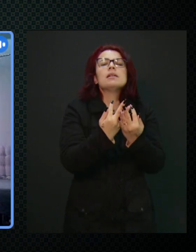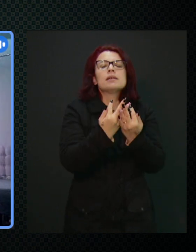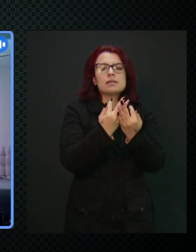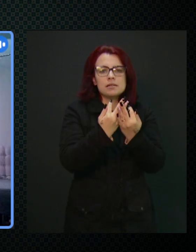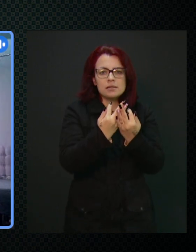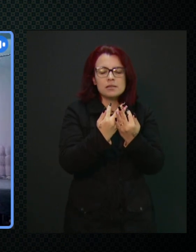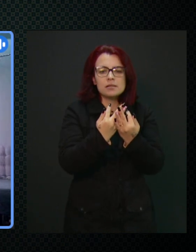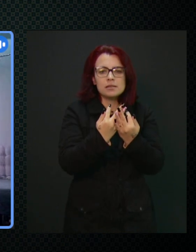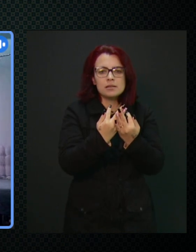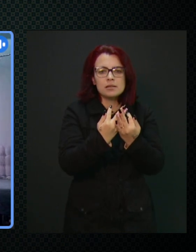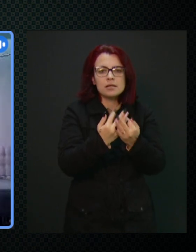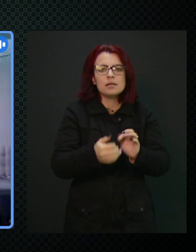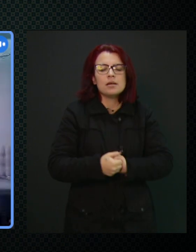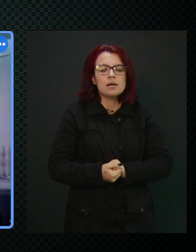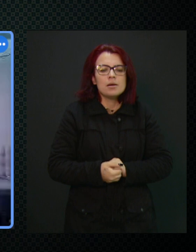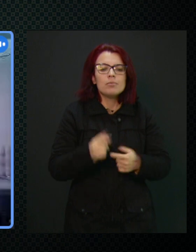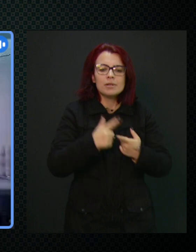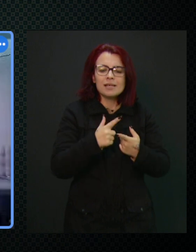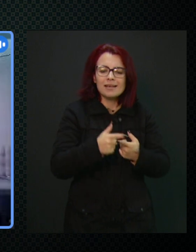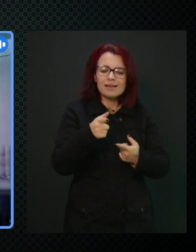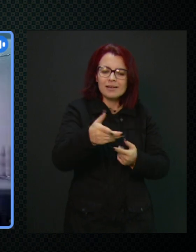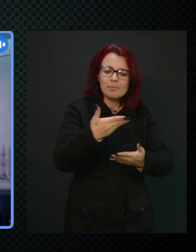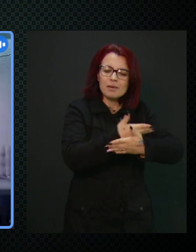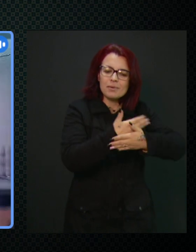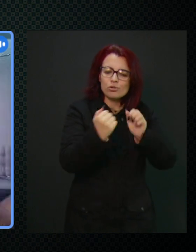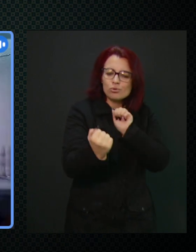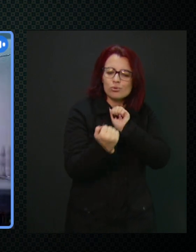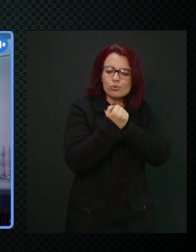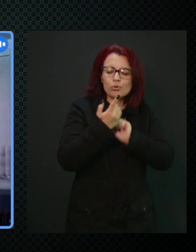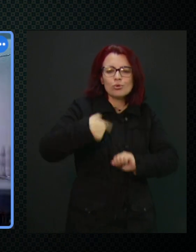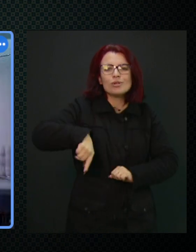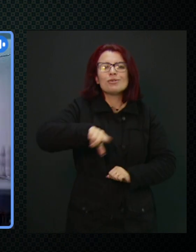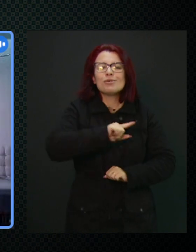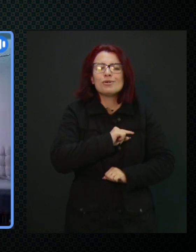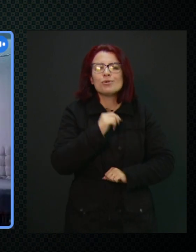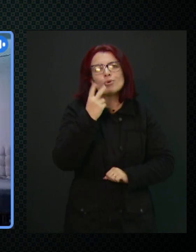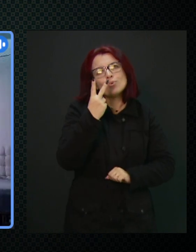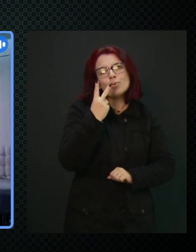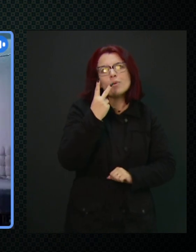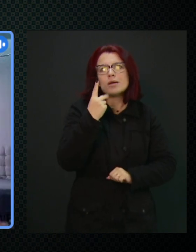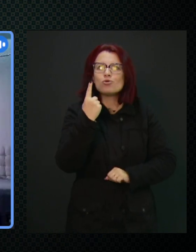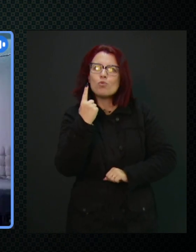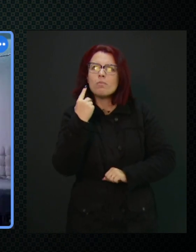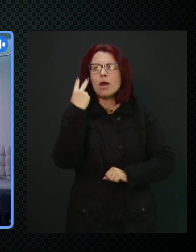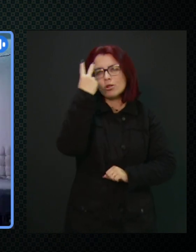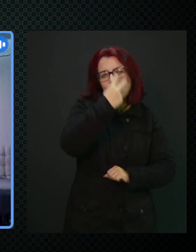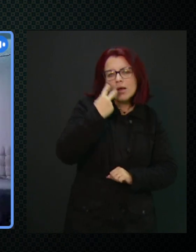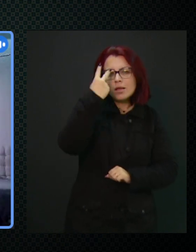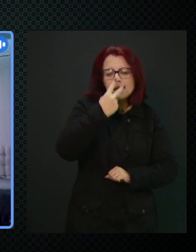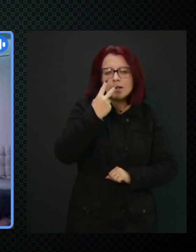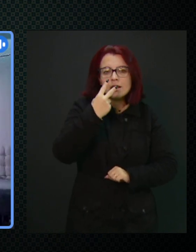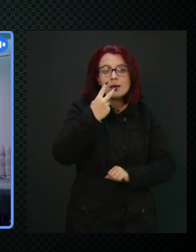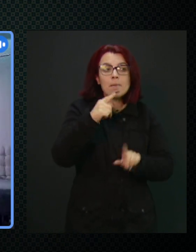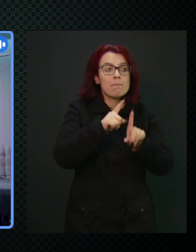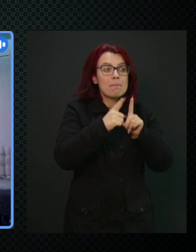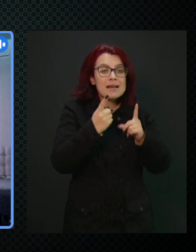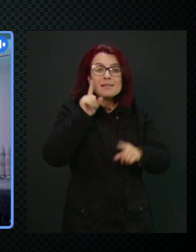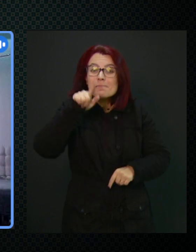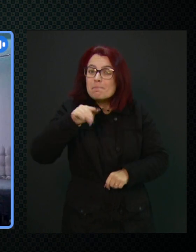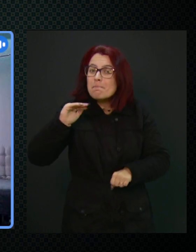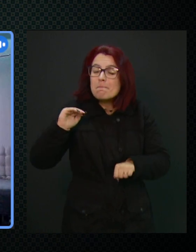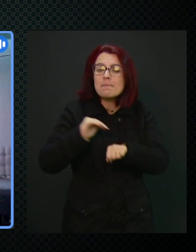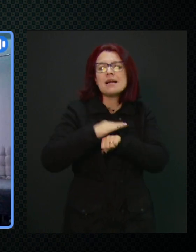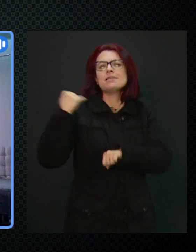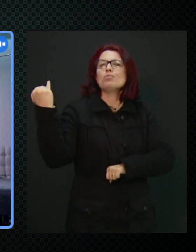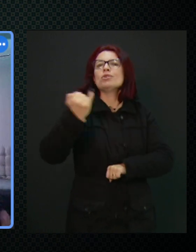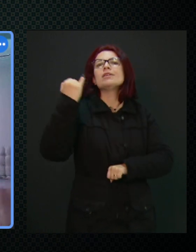por uma, duas horas de atendimento, né? E o restante, este papel da família em casa, essa orientação